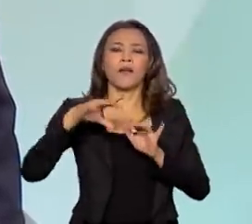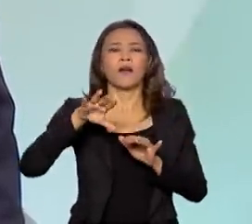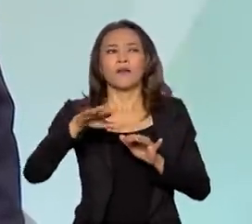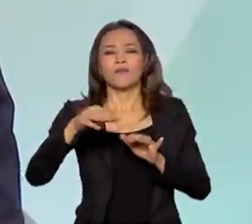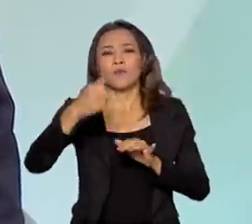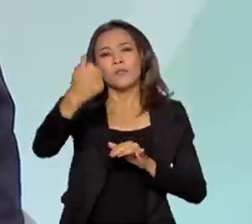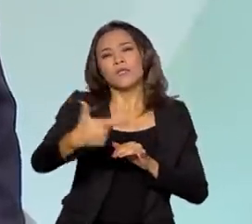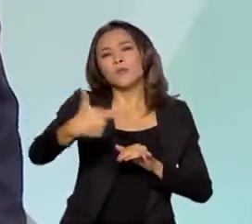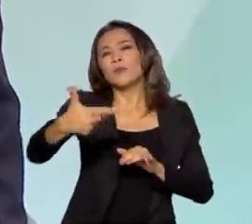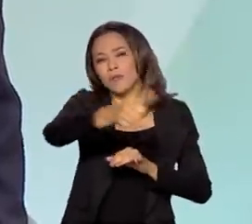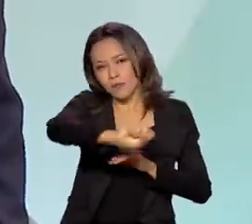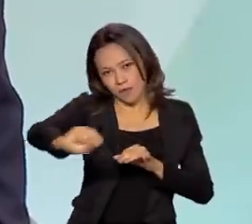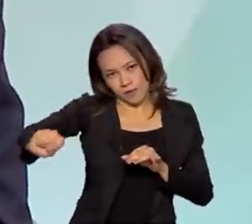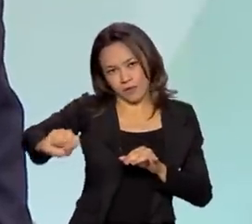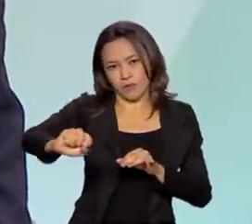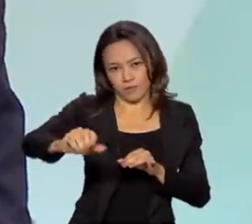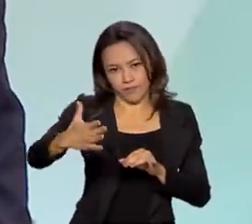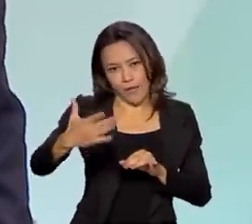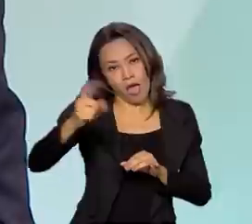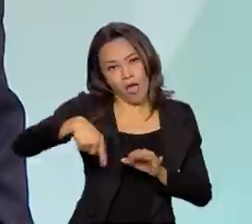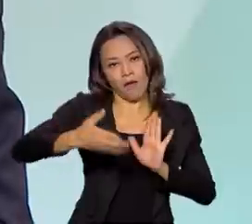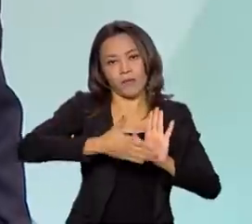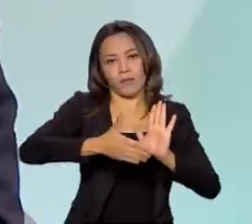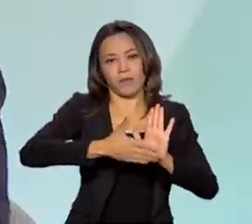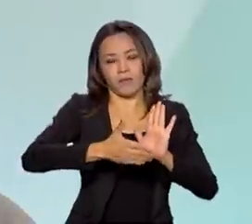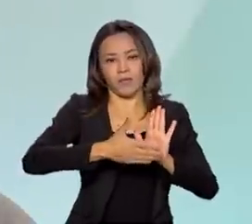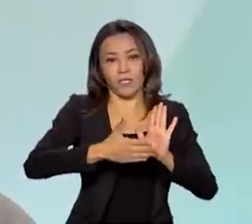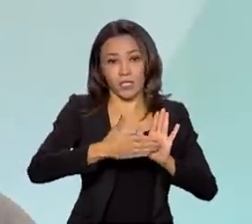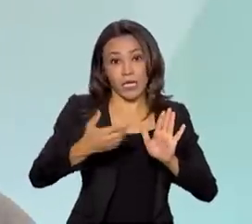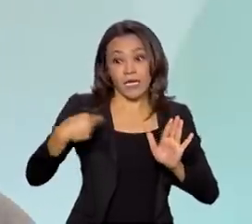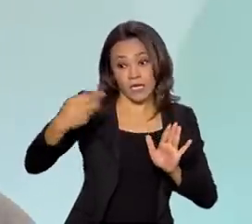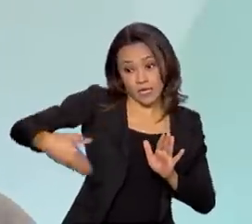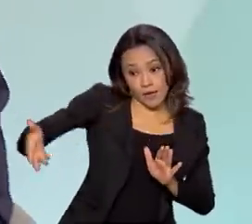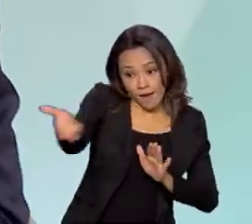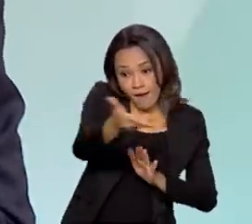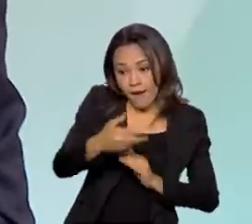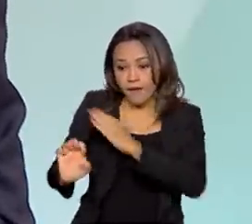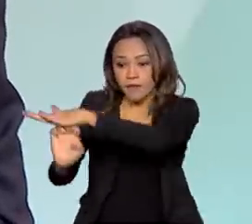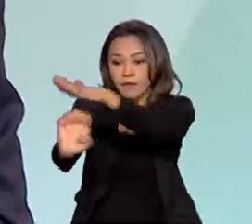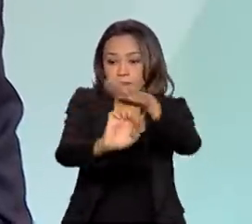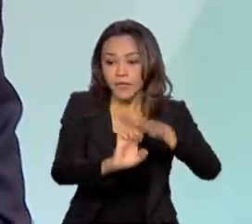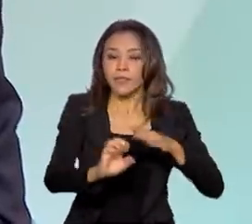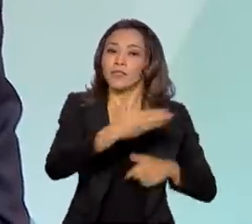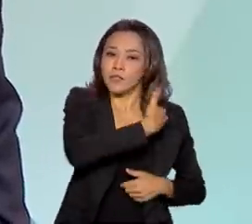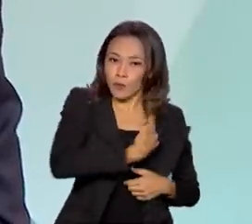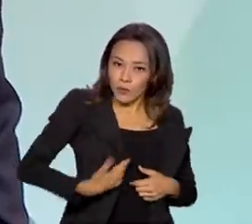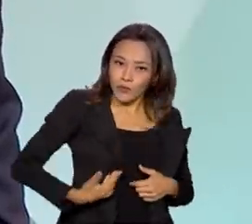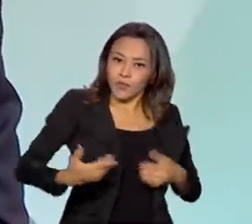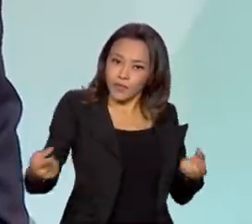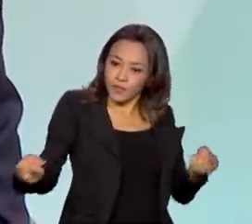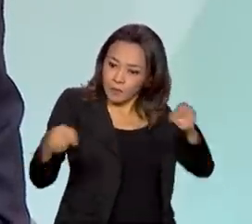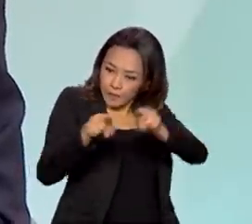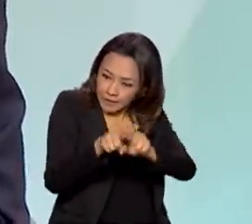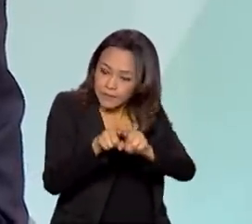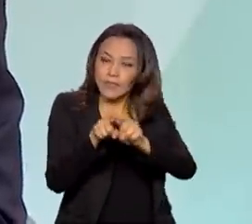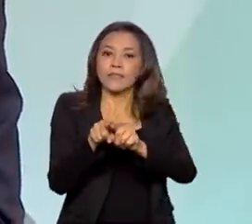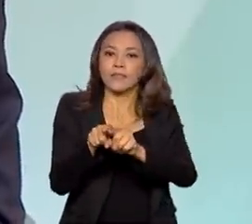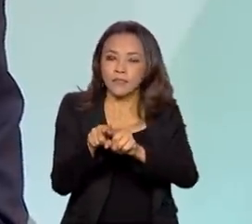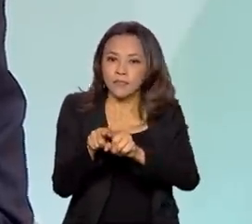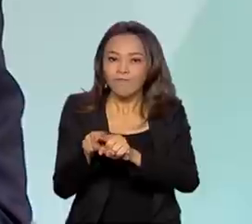início do segundo semestre. Essa é uma proposta onde a iniciativa privada, em parceria com o público,